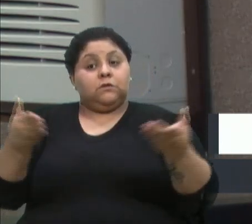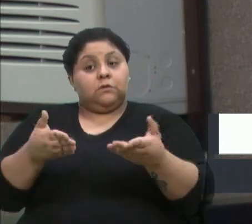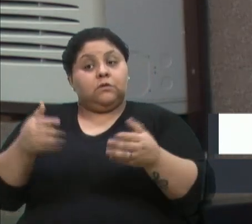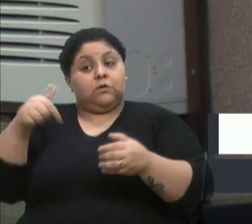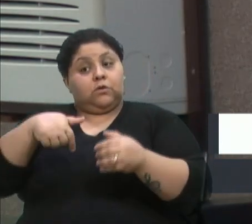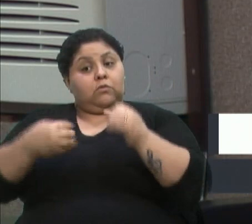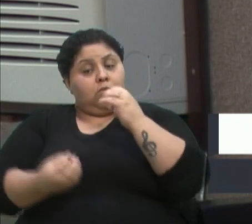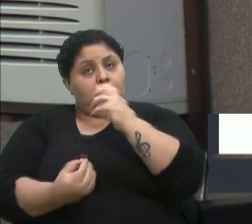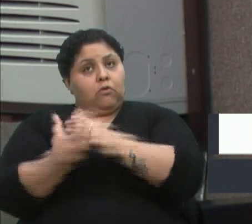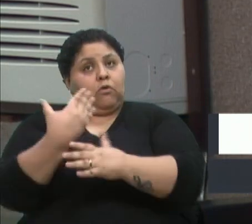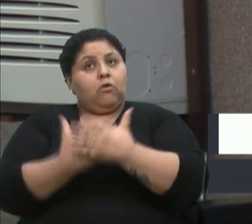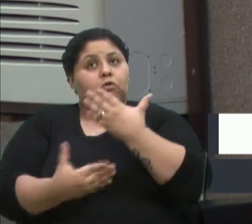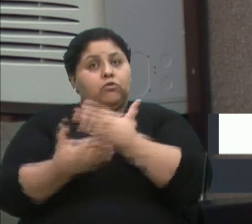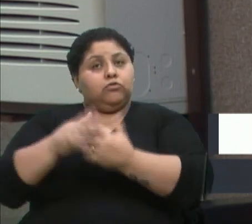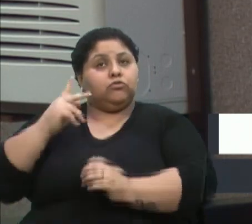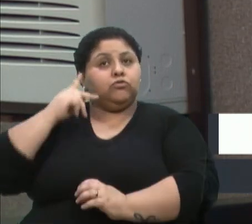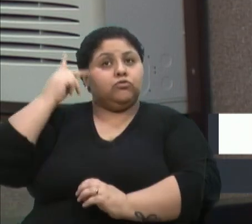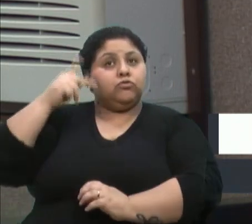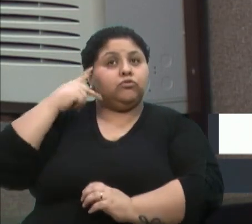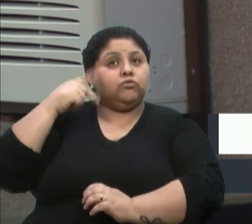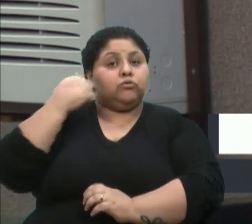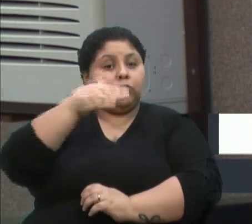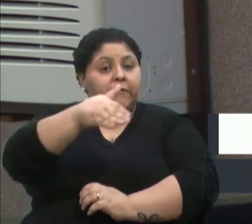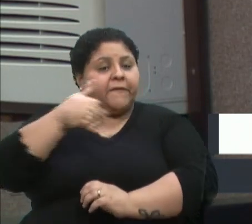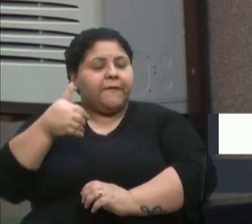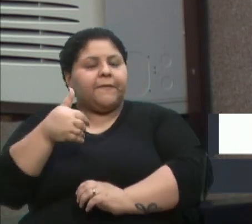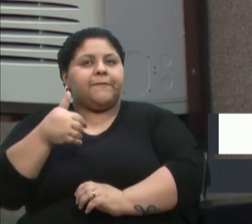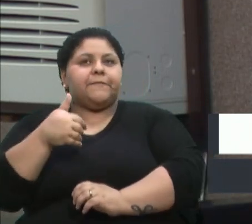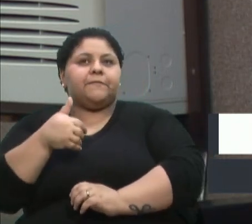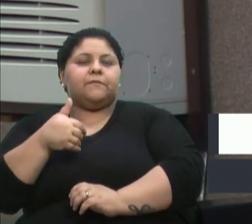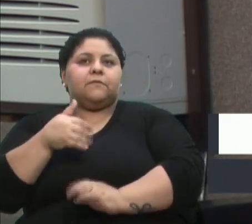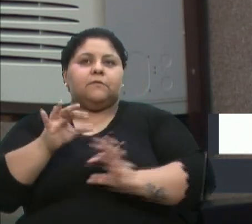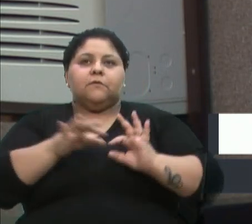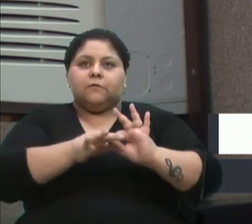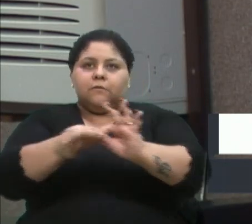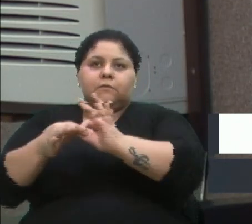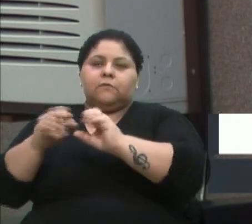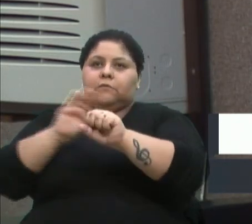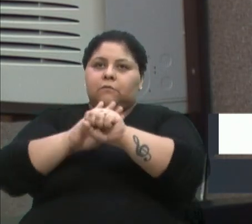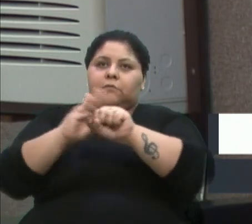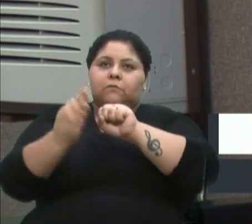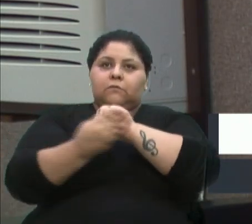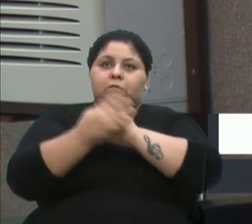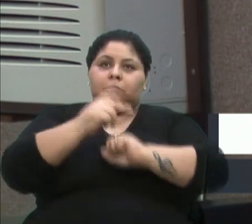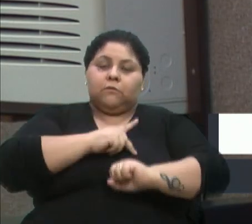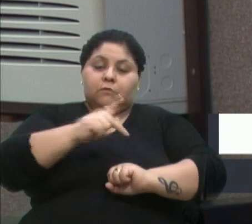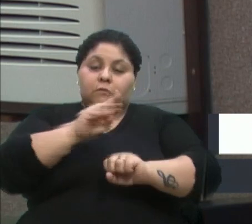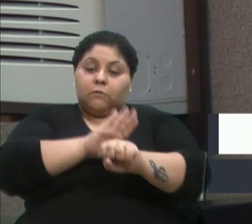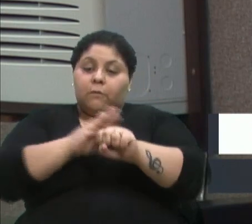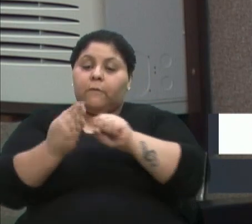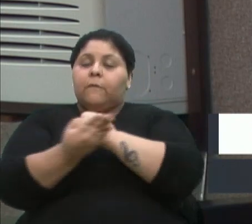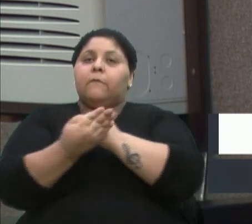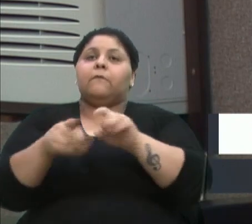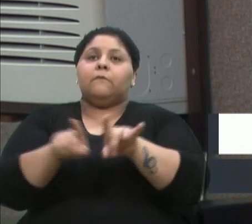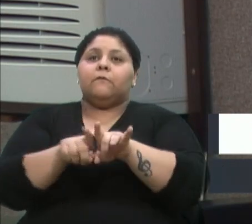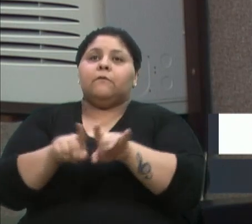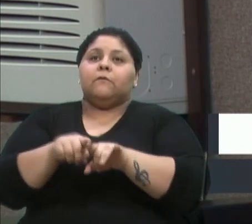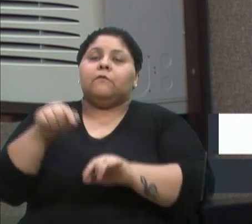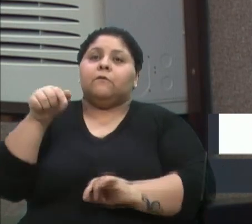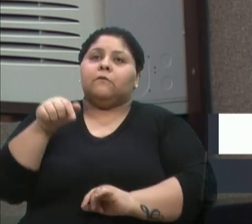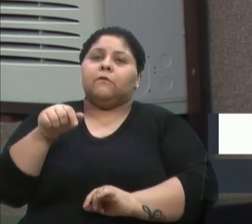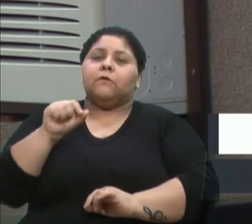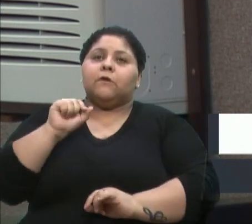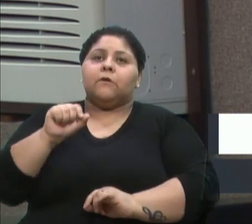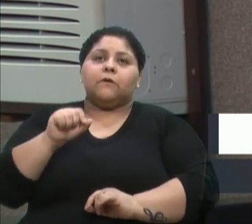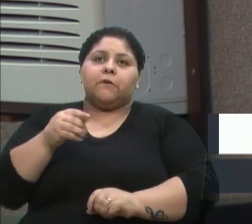lançado, todos os vereadores foram convidados, a União de Bairros foi convidada, os presidentes de Bairros foram convidados, estão convidados. Quem não